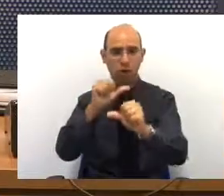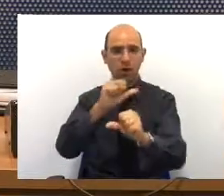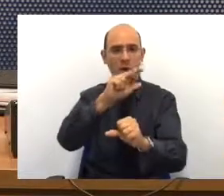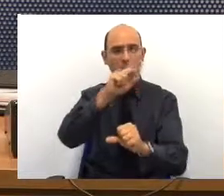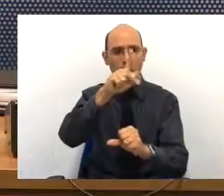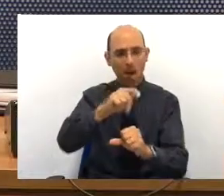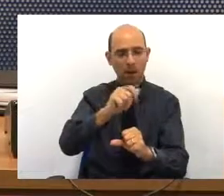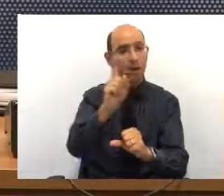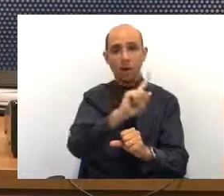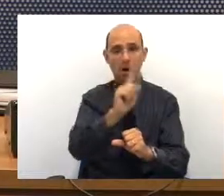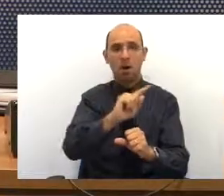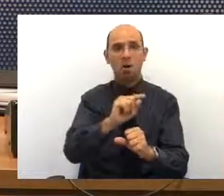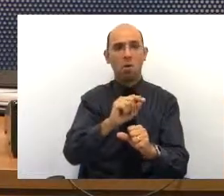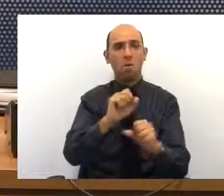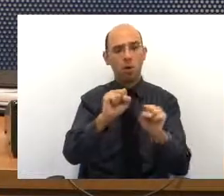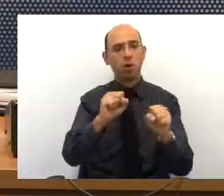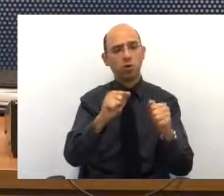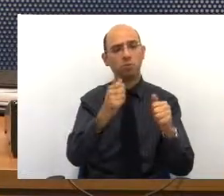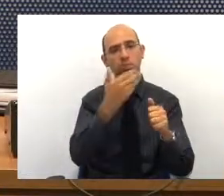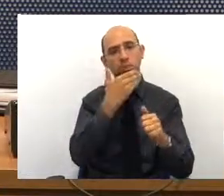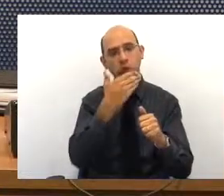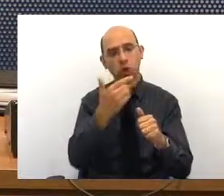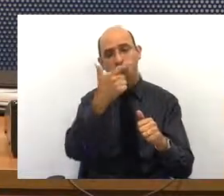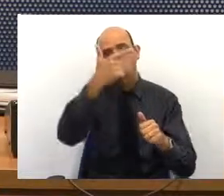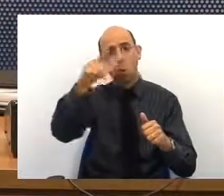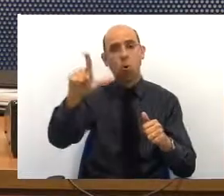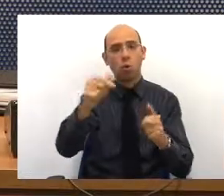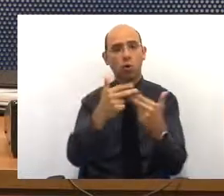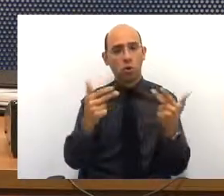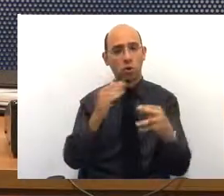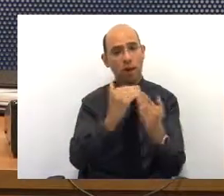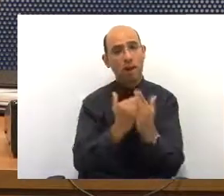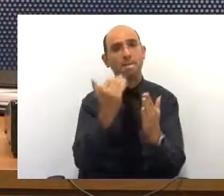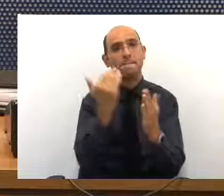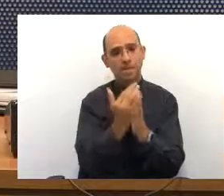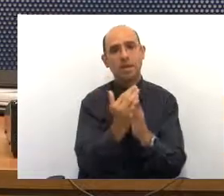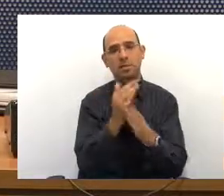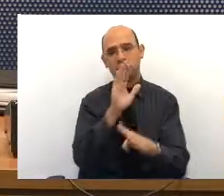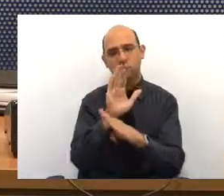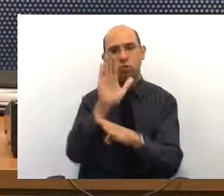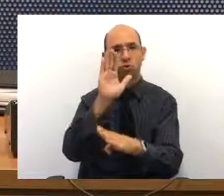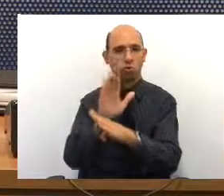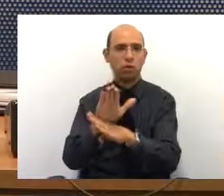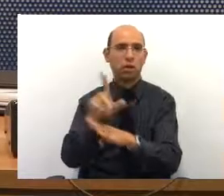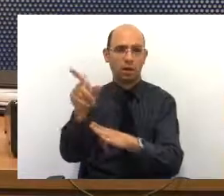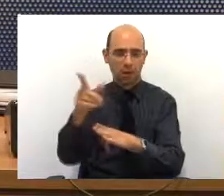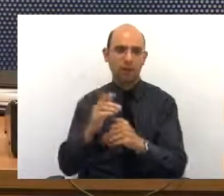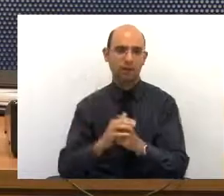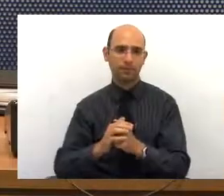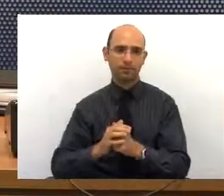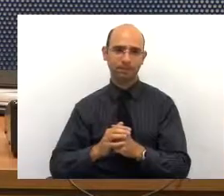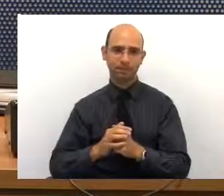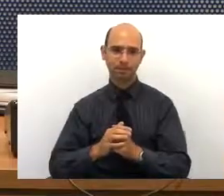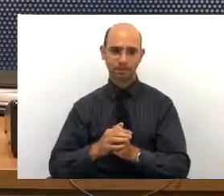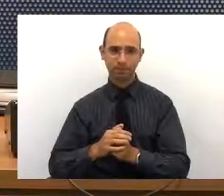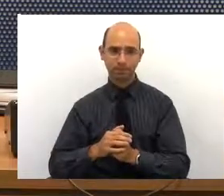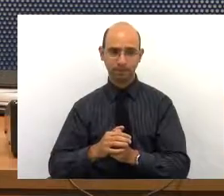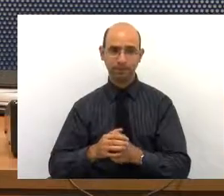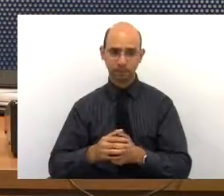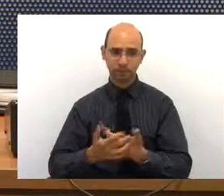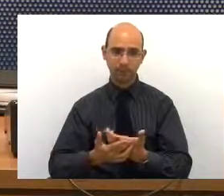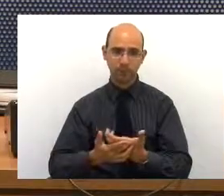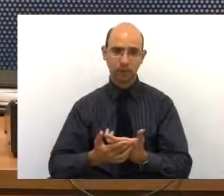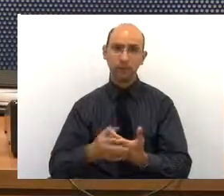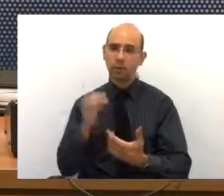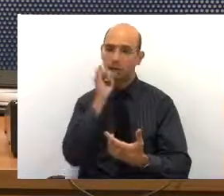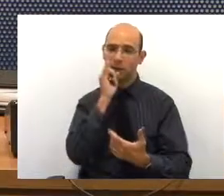peça um outro equipamento, a mais. Não concordo que a emergência tem que